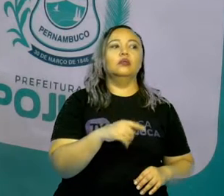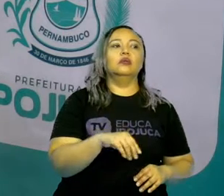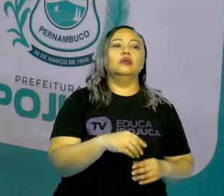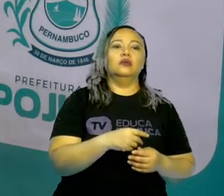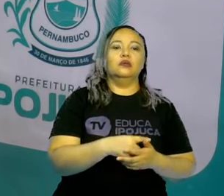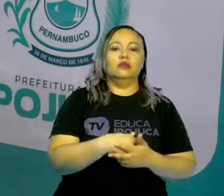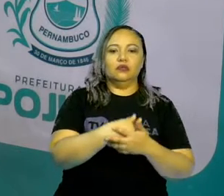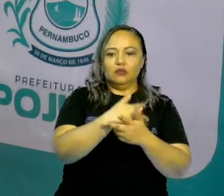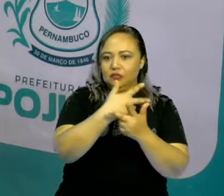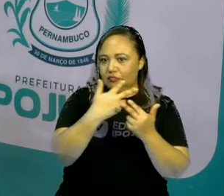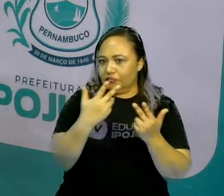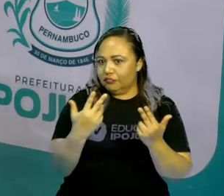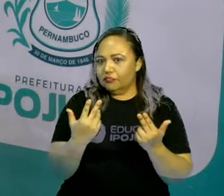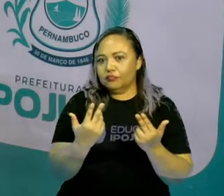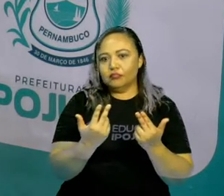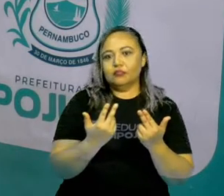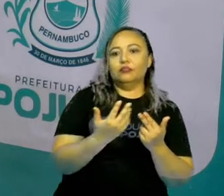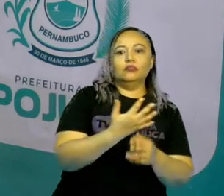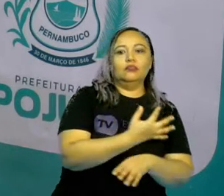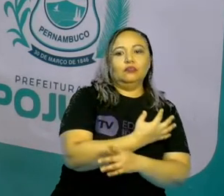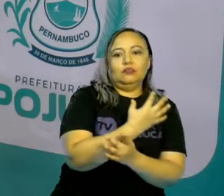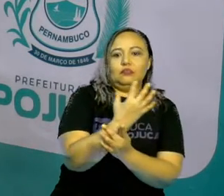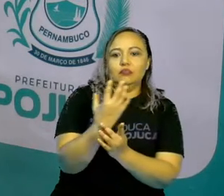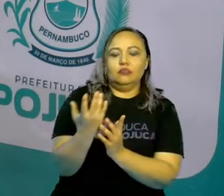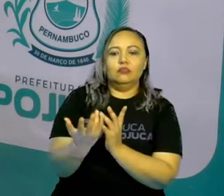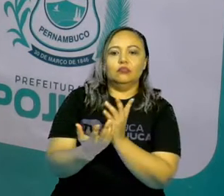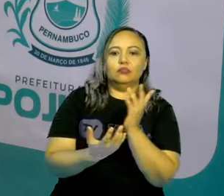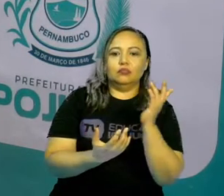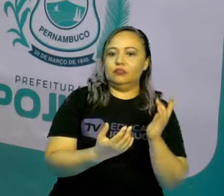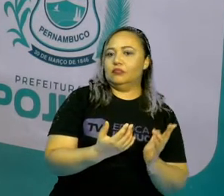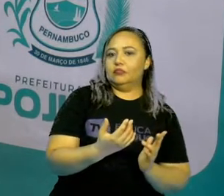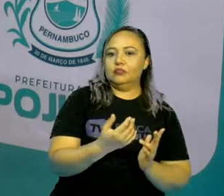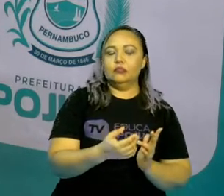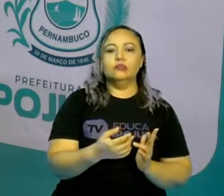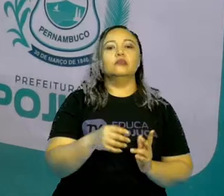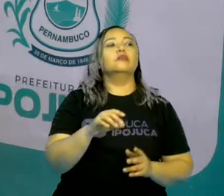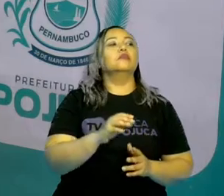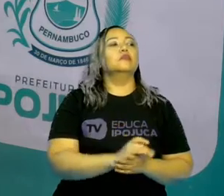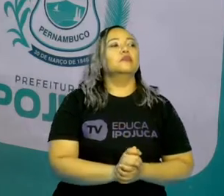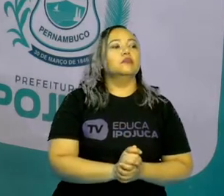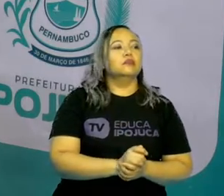vegetais. Essas são as características dos répteis, certo?